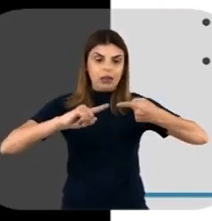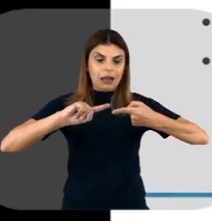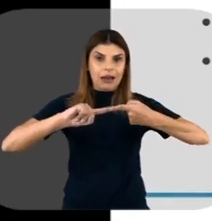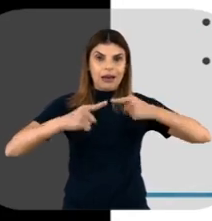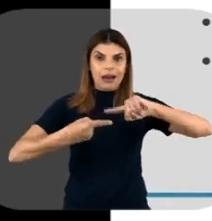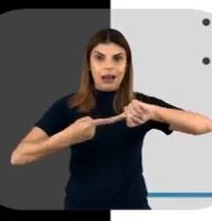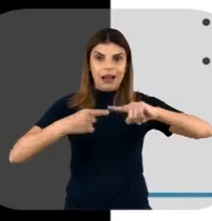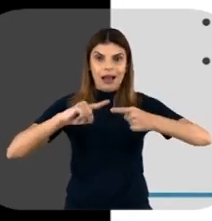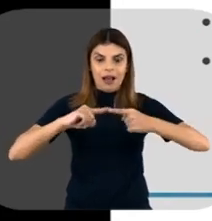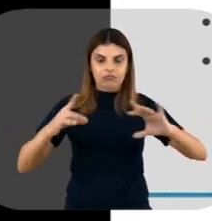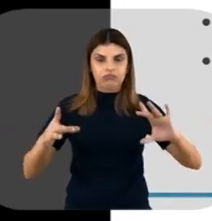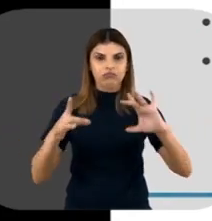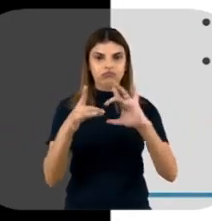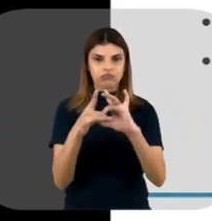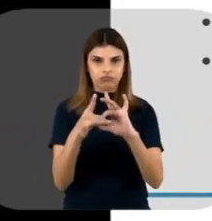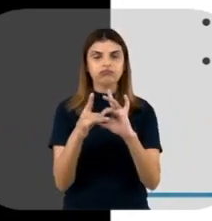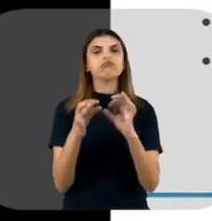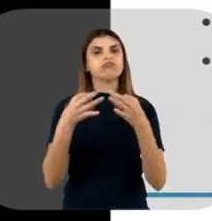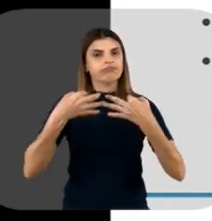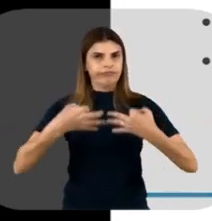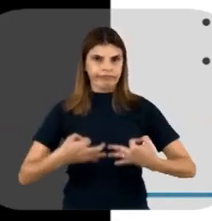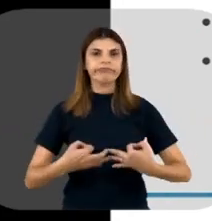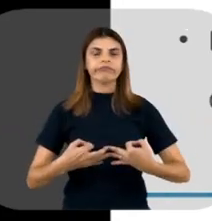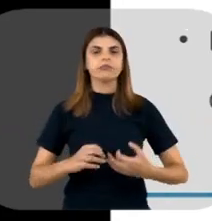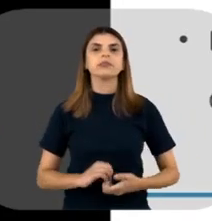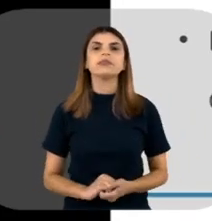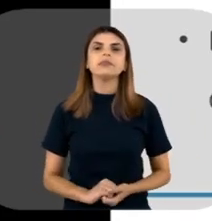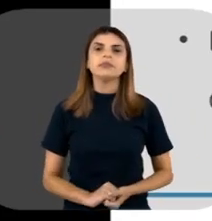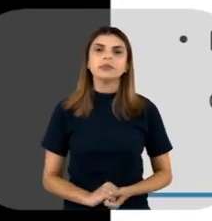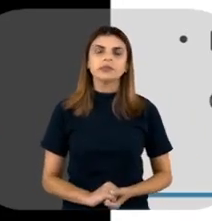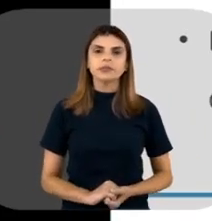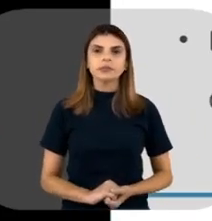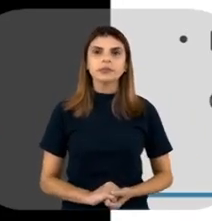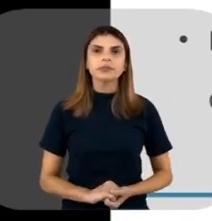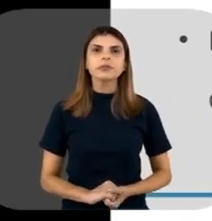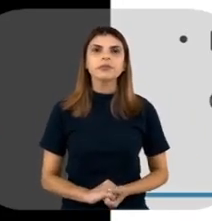fazer essa ligação da forma mais correta. Então,